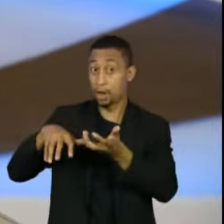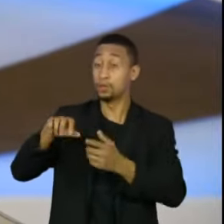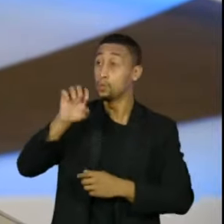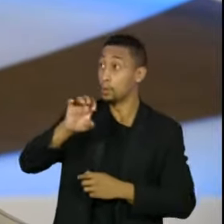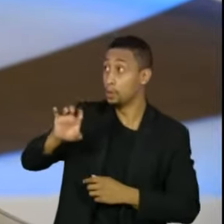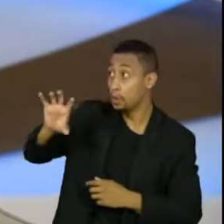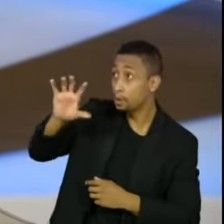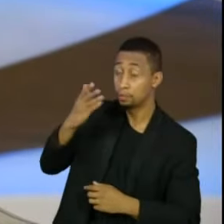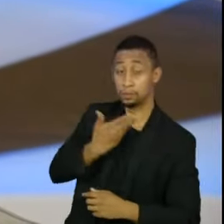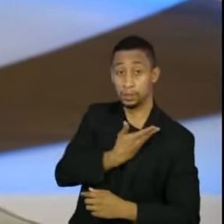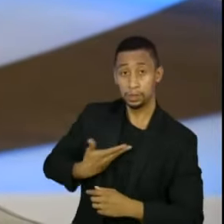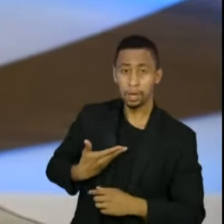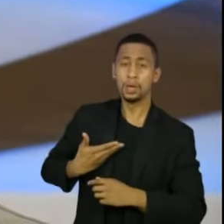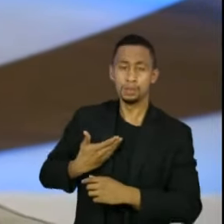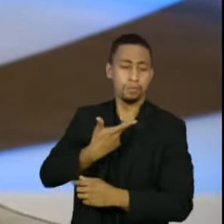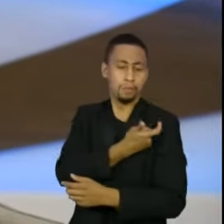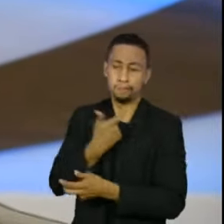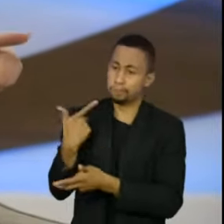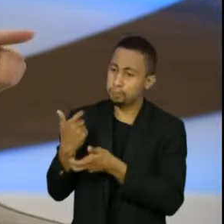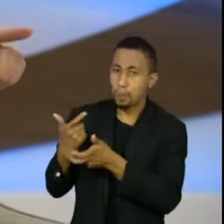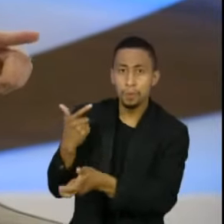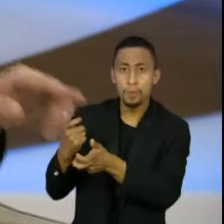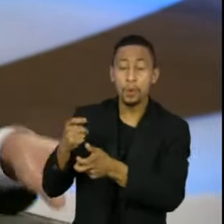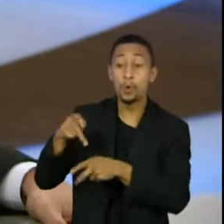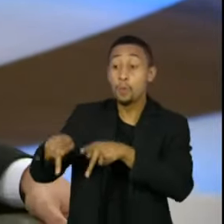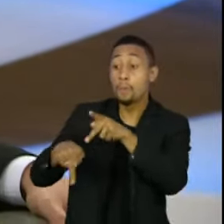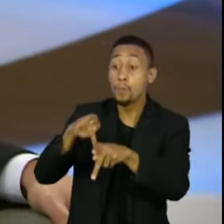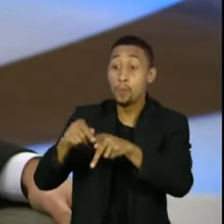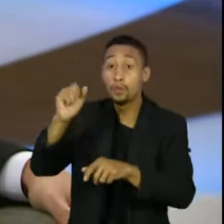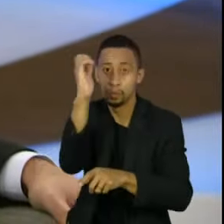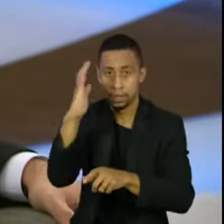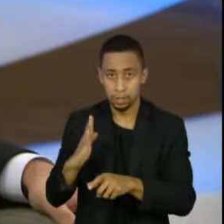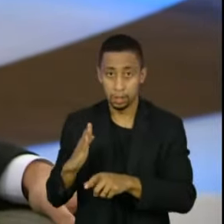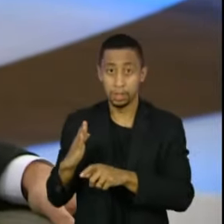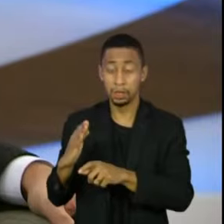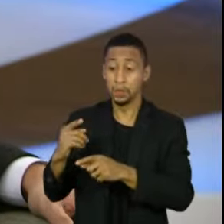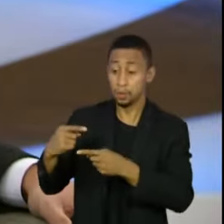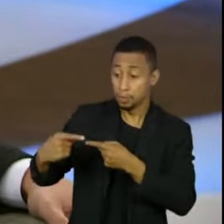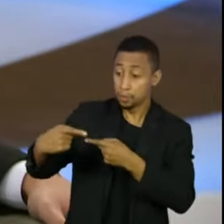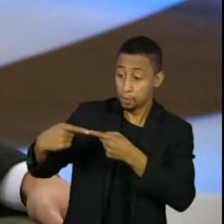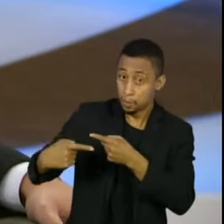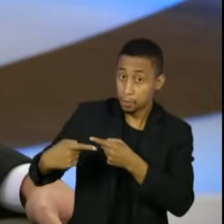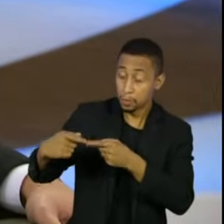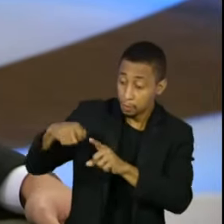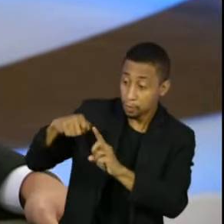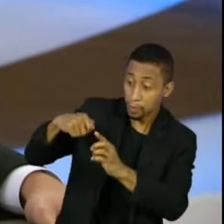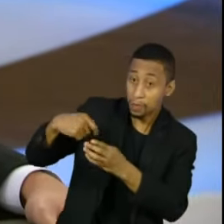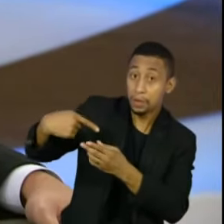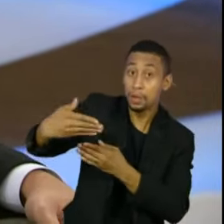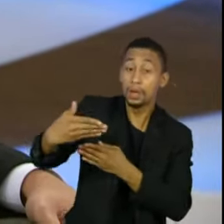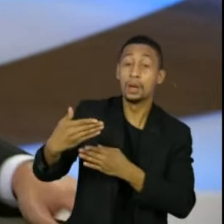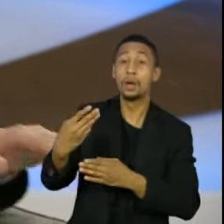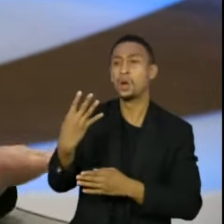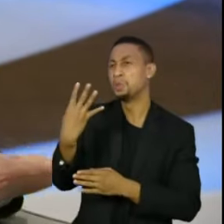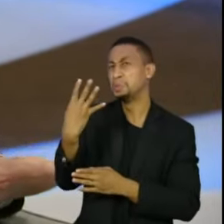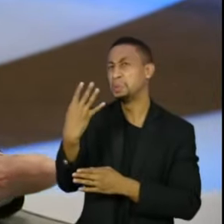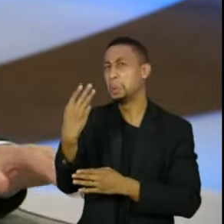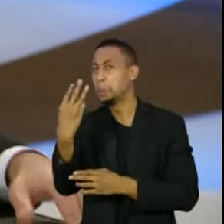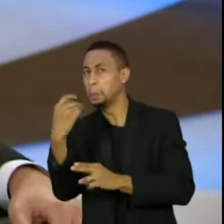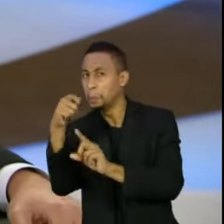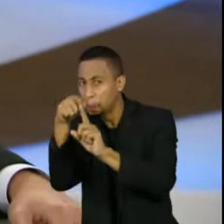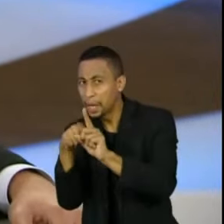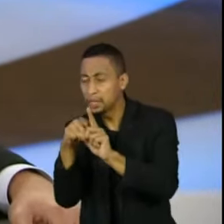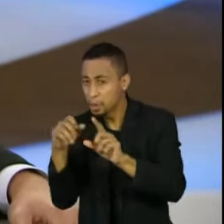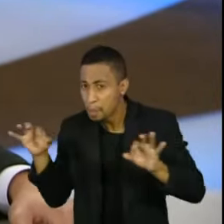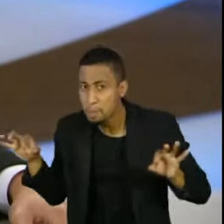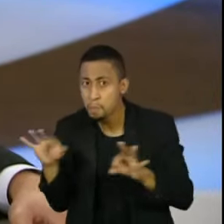governadores, da gente vacinar a população, porque quando ela estiver vacinada nos próximos três, quatro meses, metade da população vacinada, nós não teremos